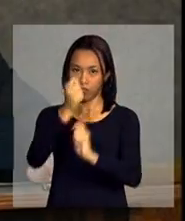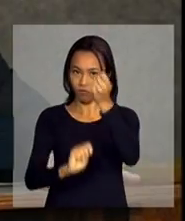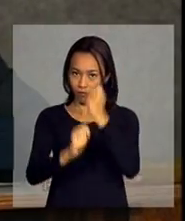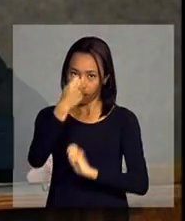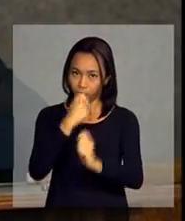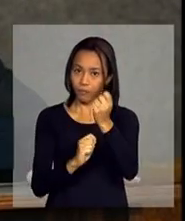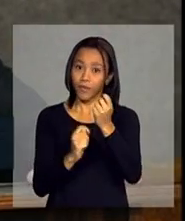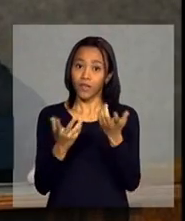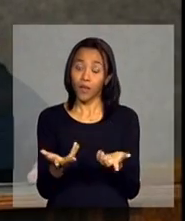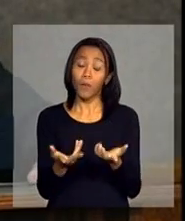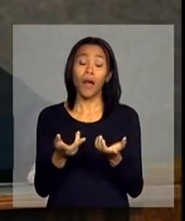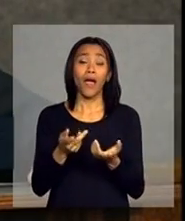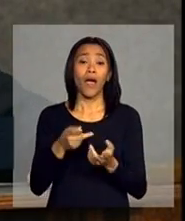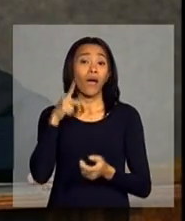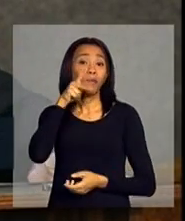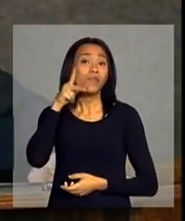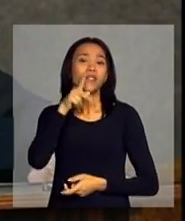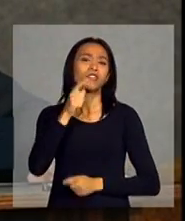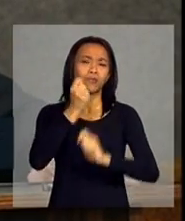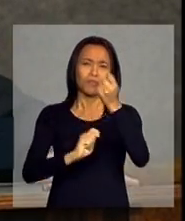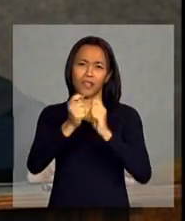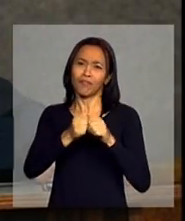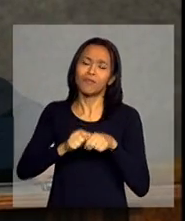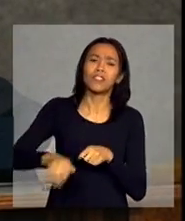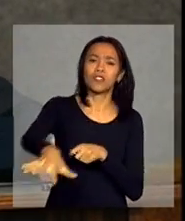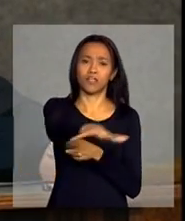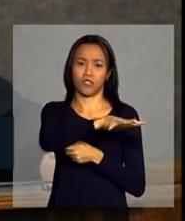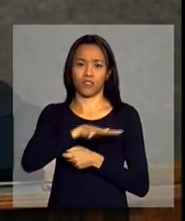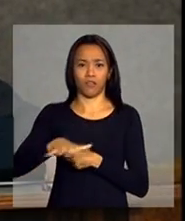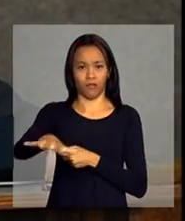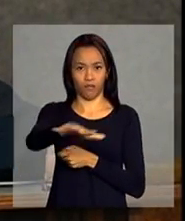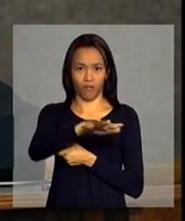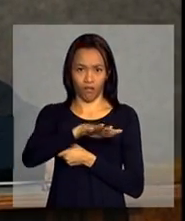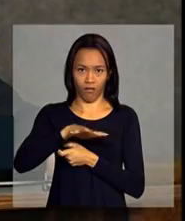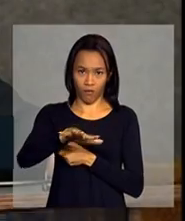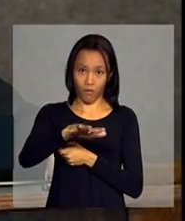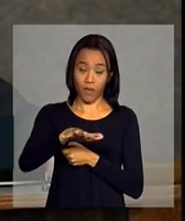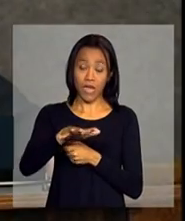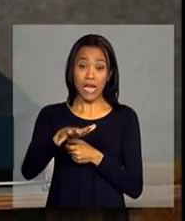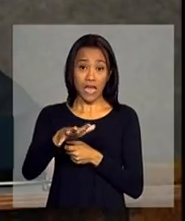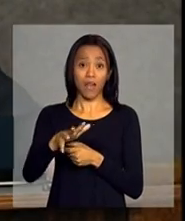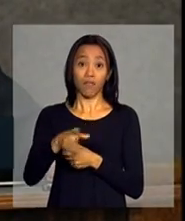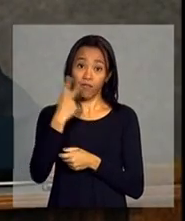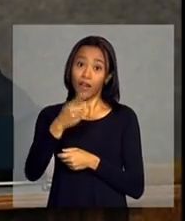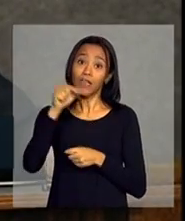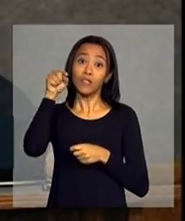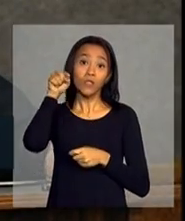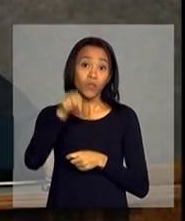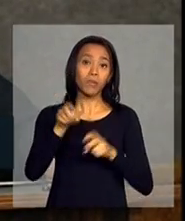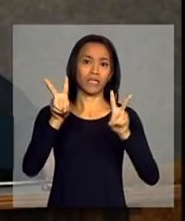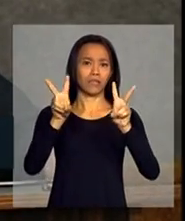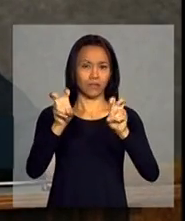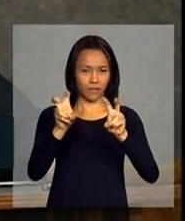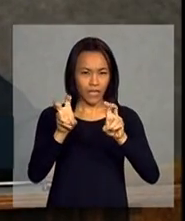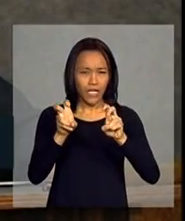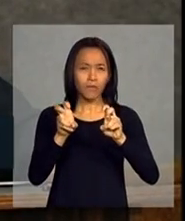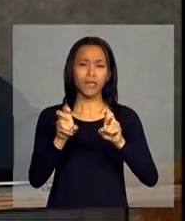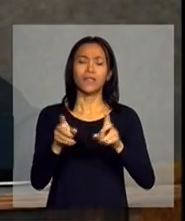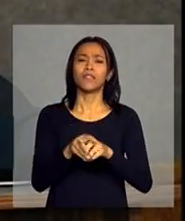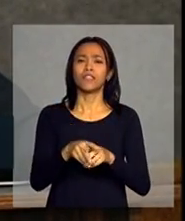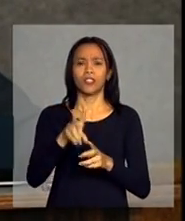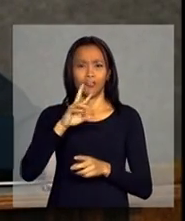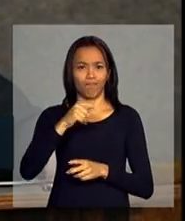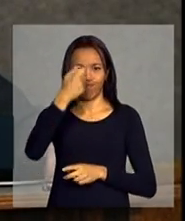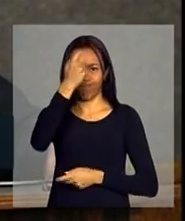A política industrial, em geral, quer dizer, ela trata essa questão, a questão dos pequenos negócios